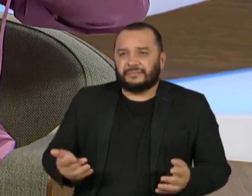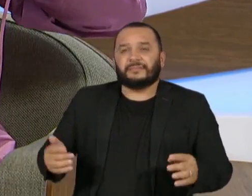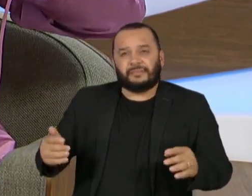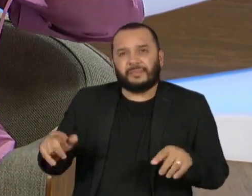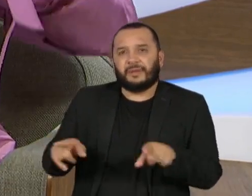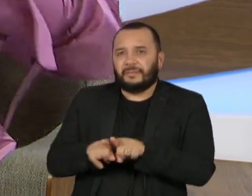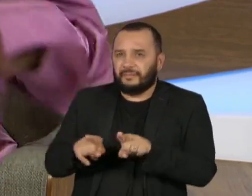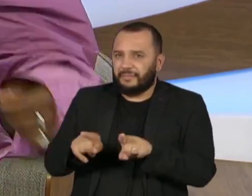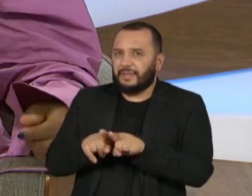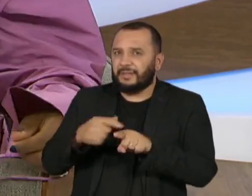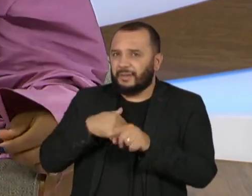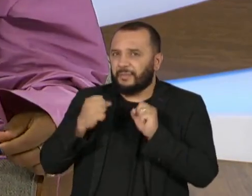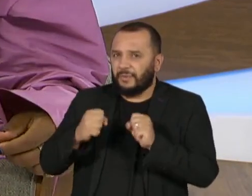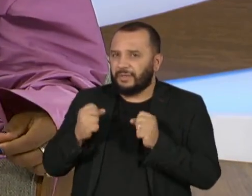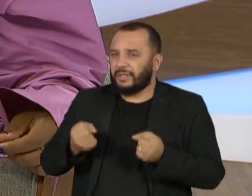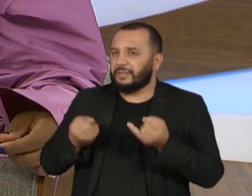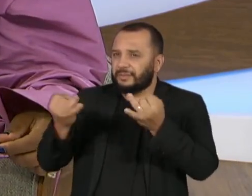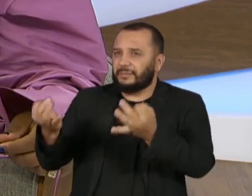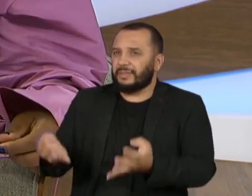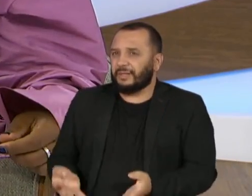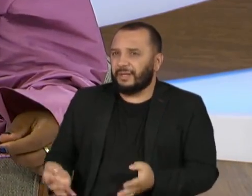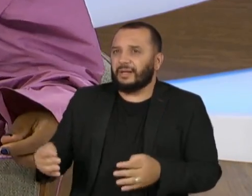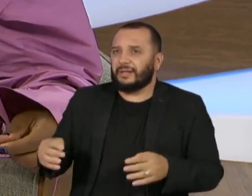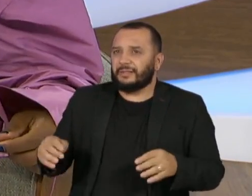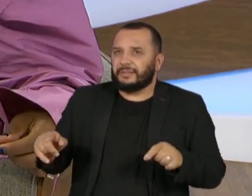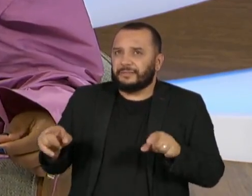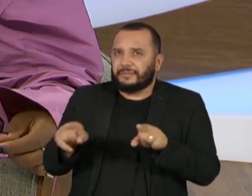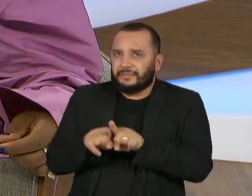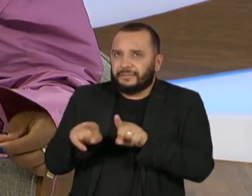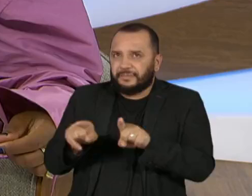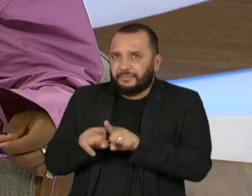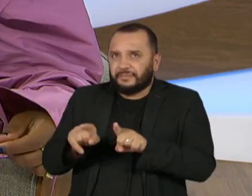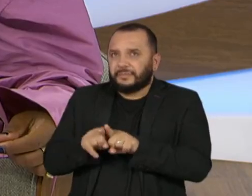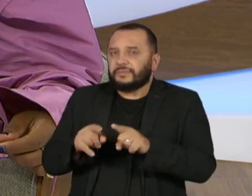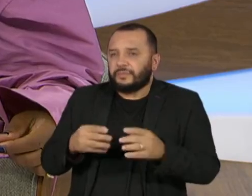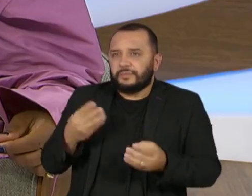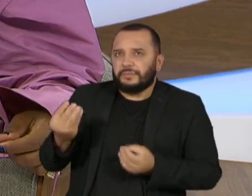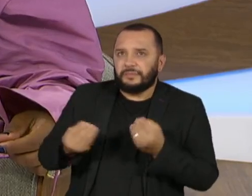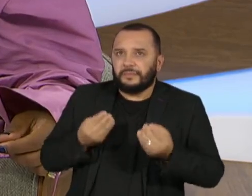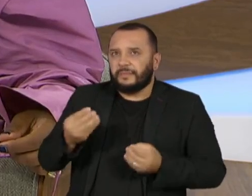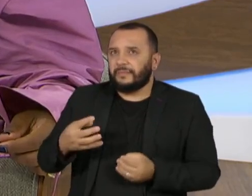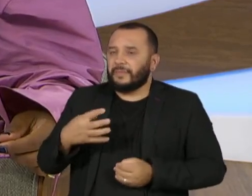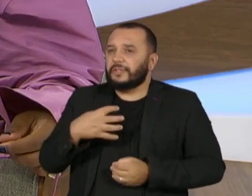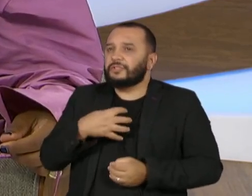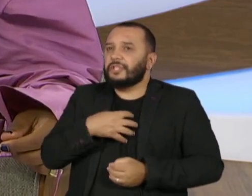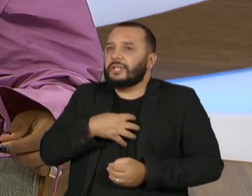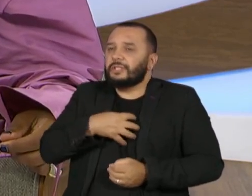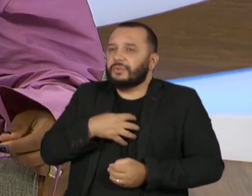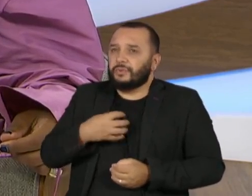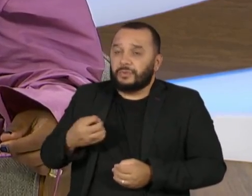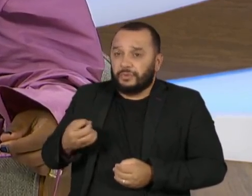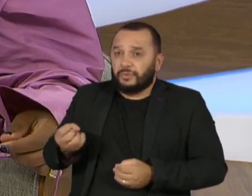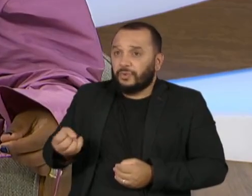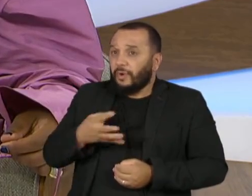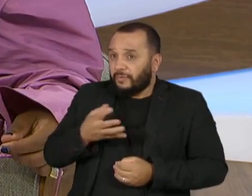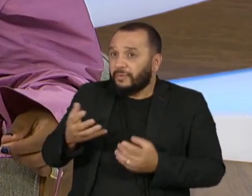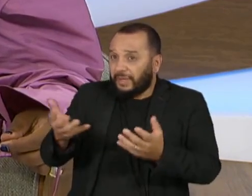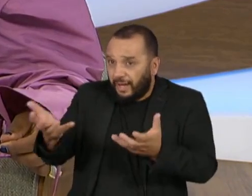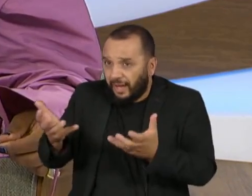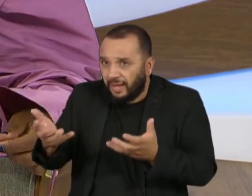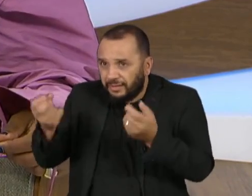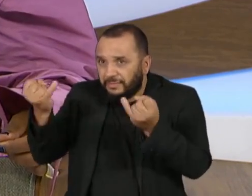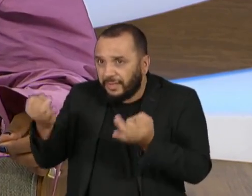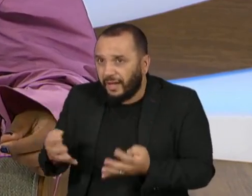abertamente e poder pensar sobre quais vão ser, então, as novas formas que a gente vai poder existir. Vocês vão falar do nosso trabalho?